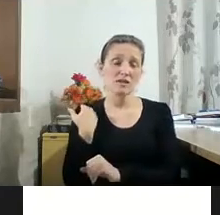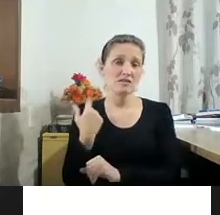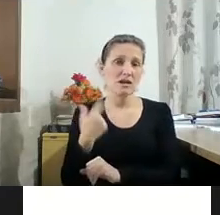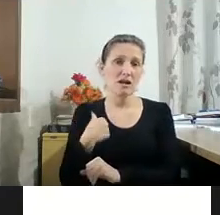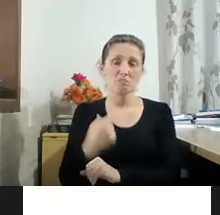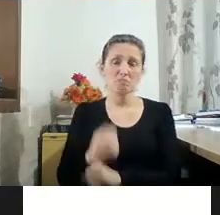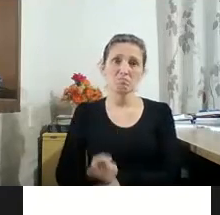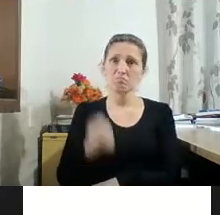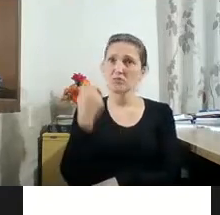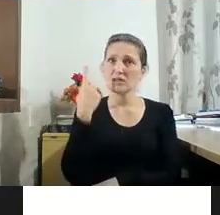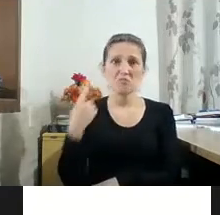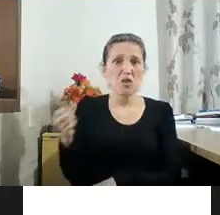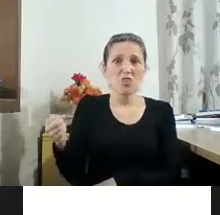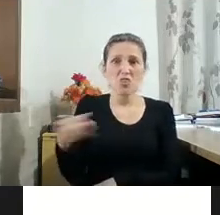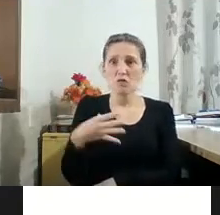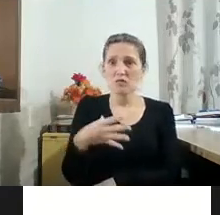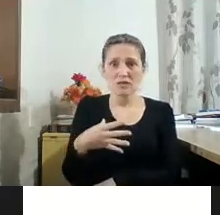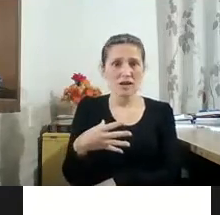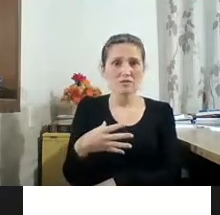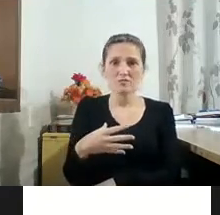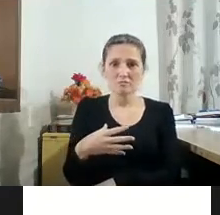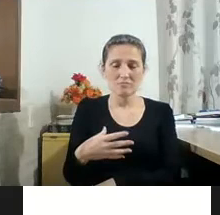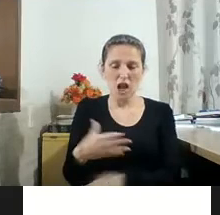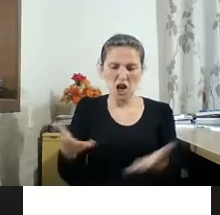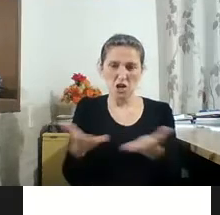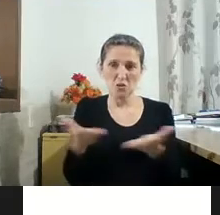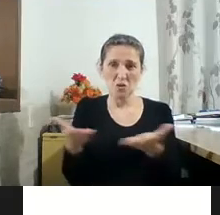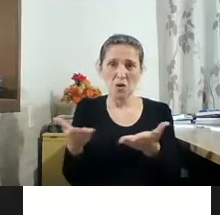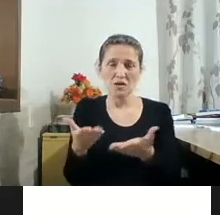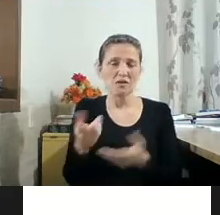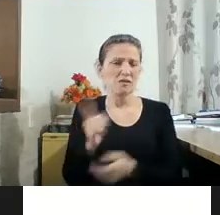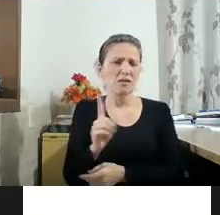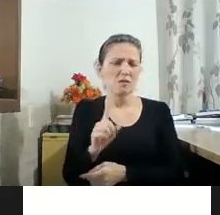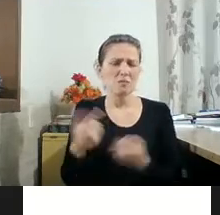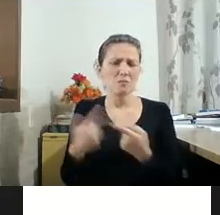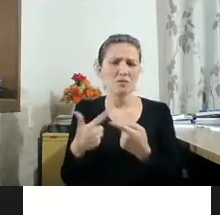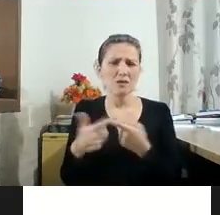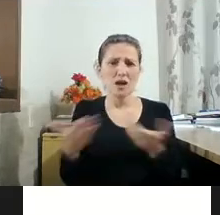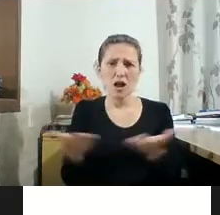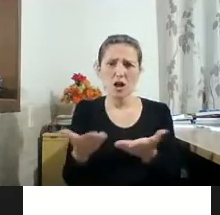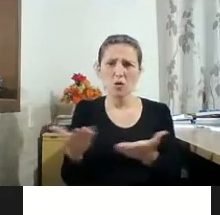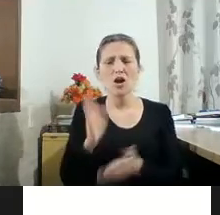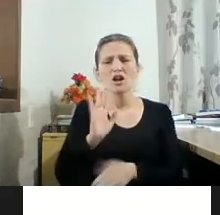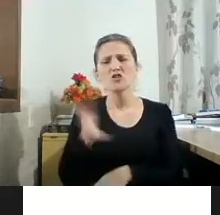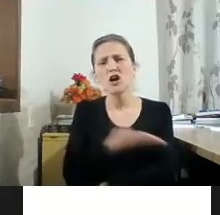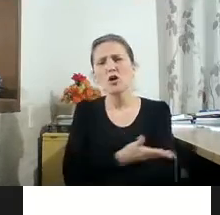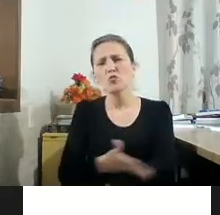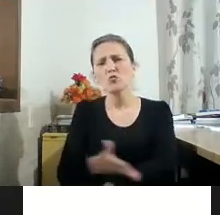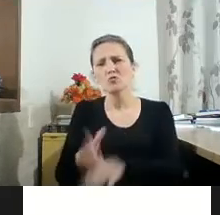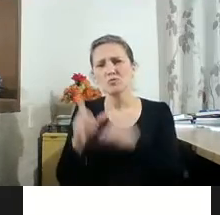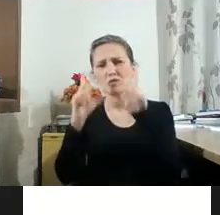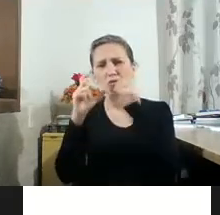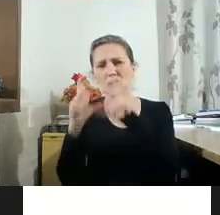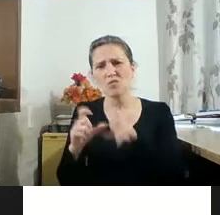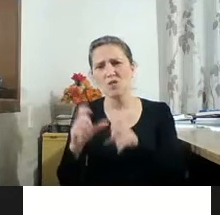sido uma novidade tremenda. Agora nós estamos muito mais acostumbrados, mais